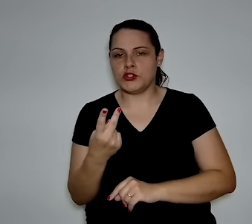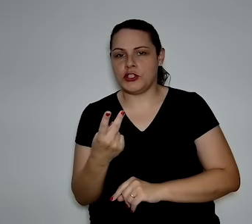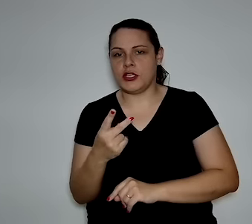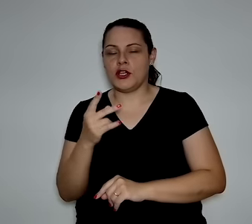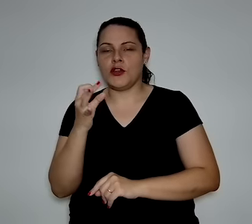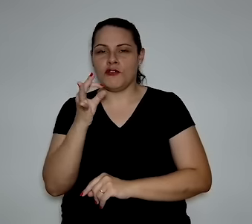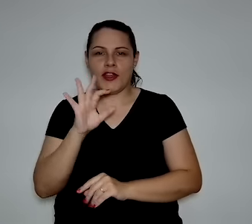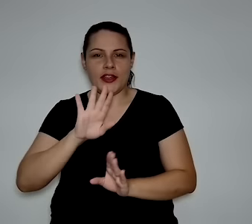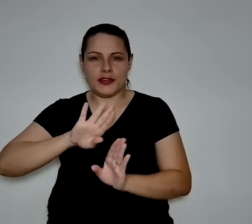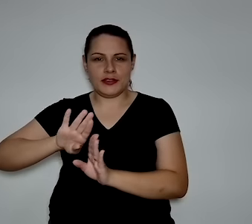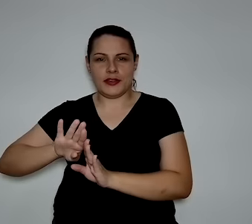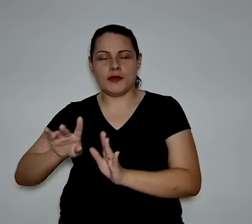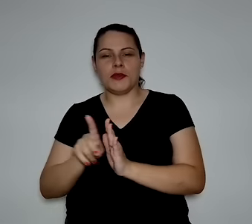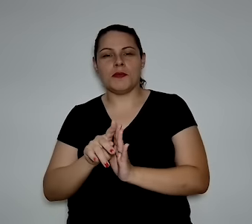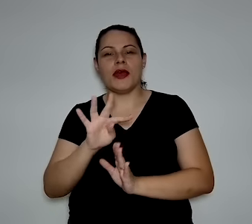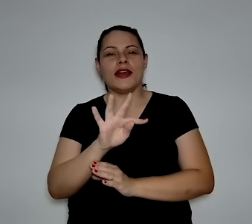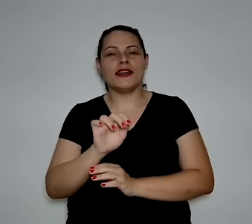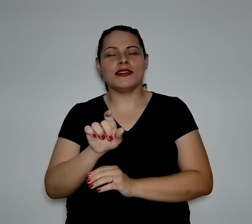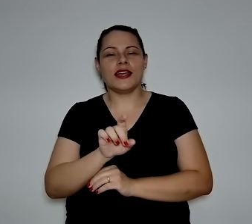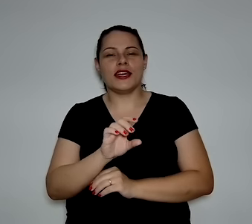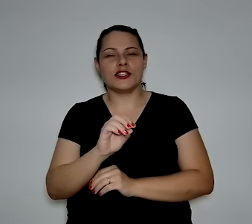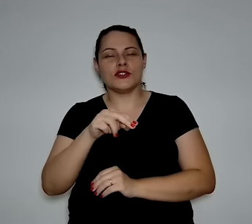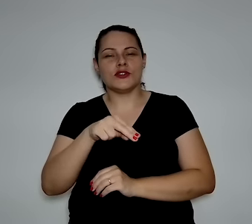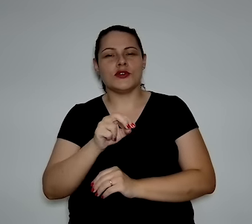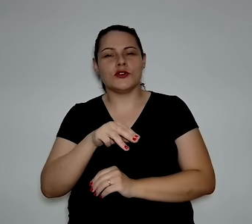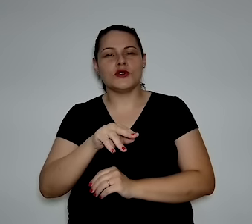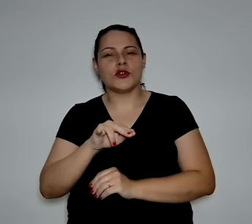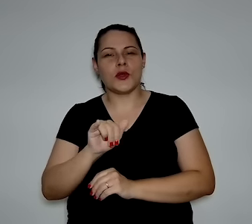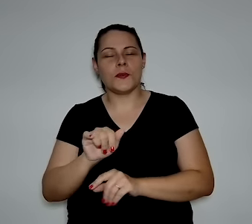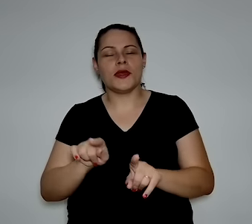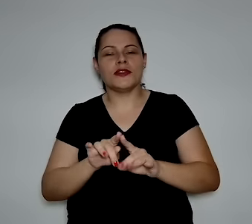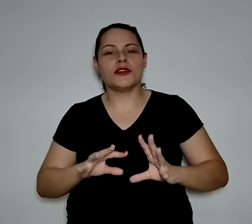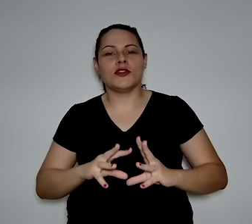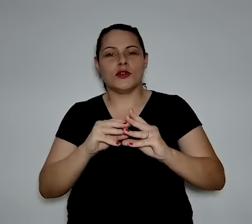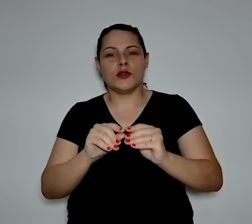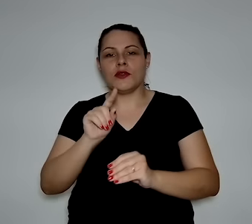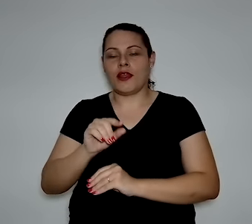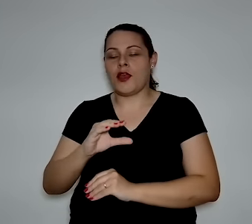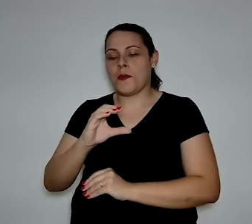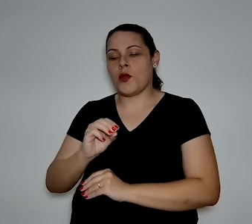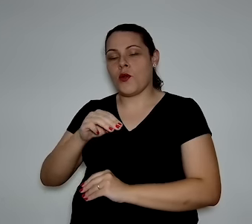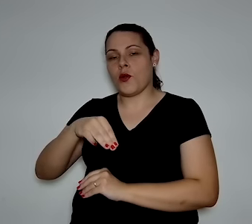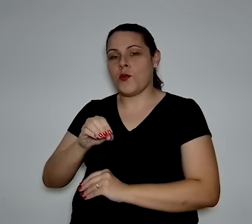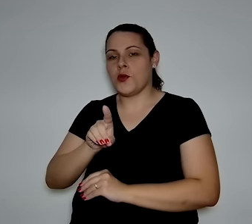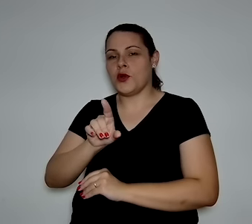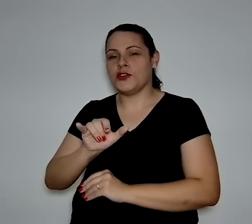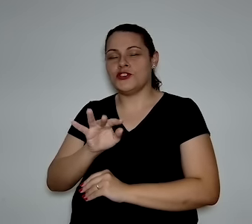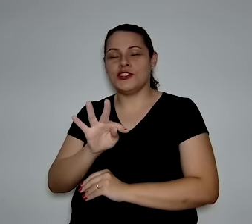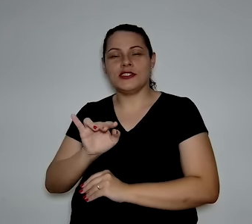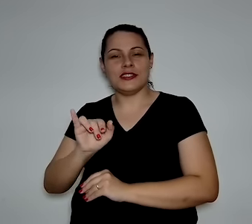O hidrogênio, não vou esquecer aqui a taxonomia, uma commodity,